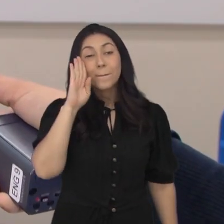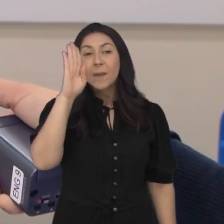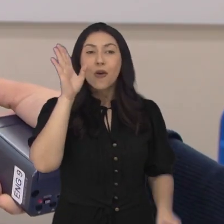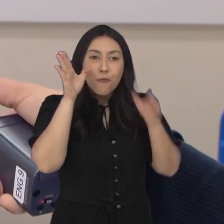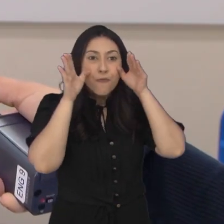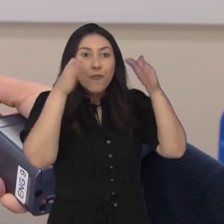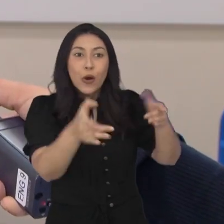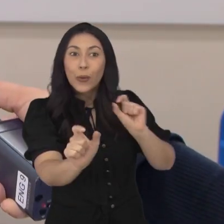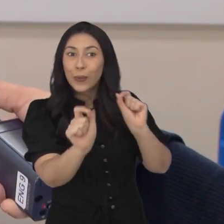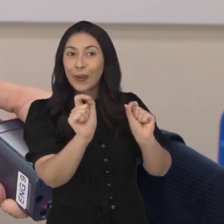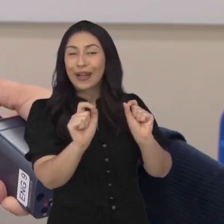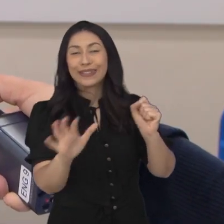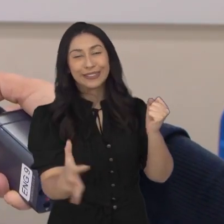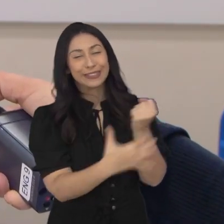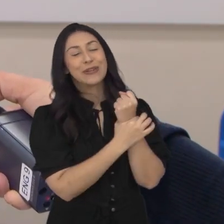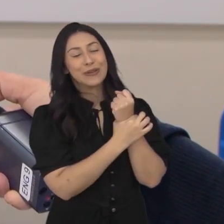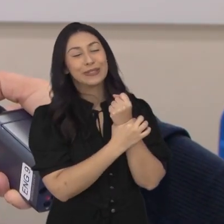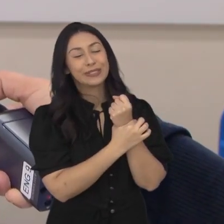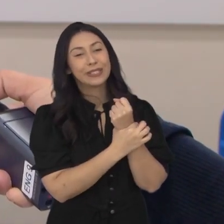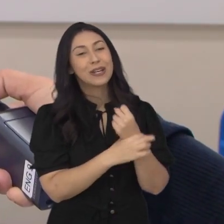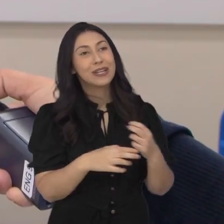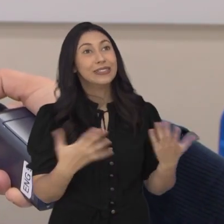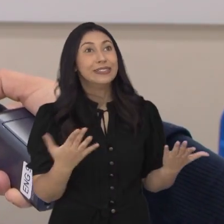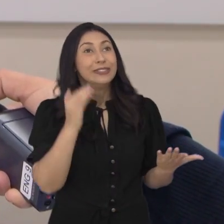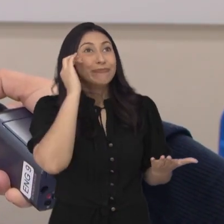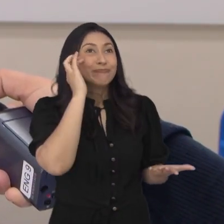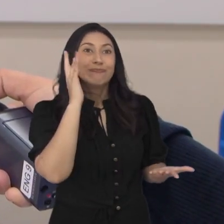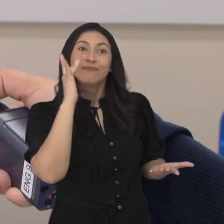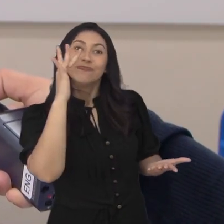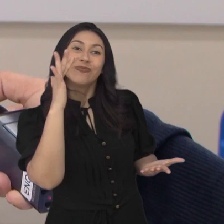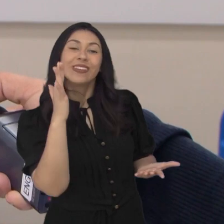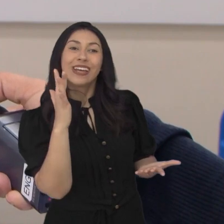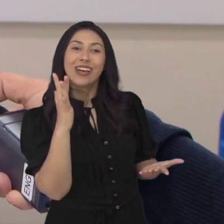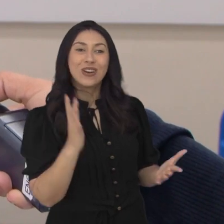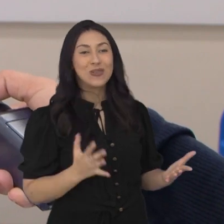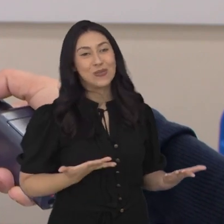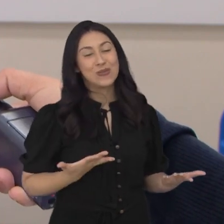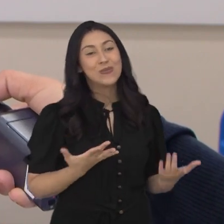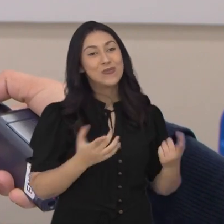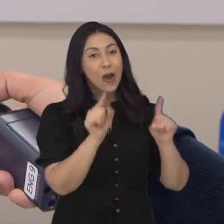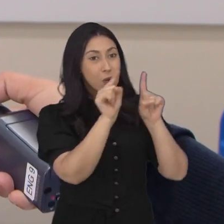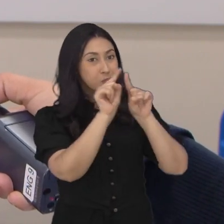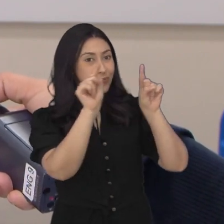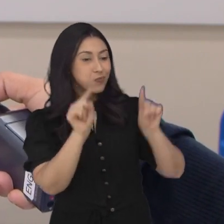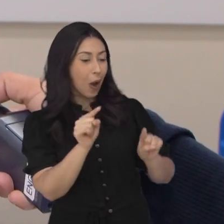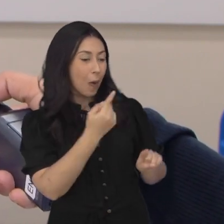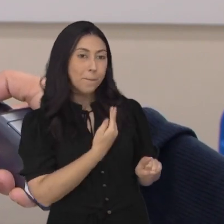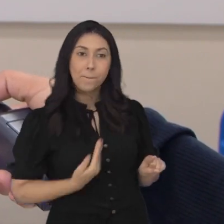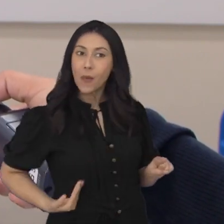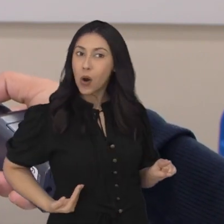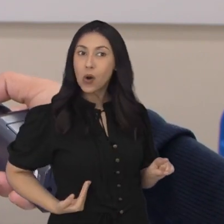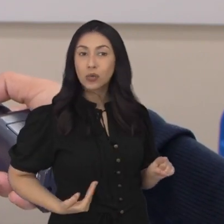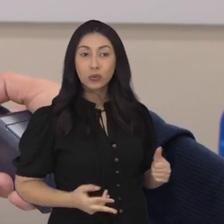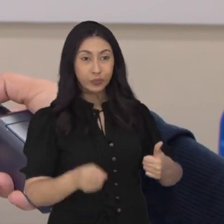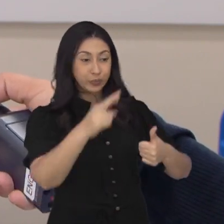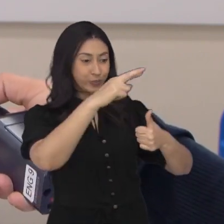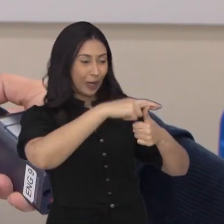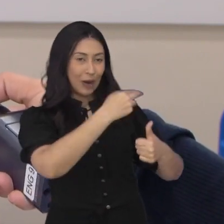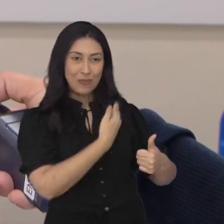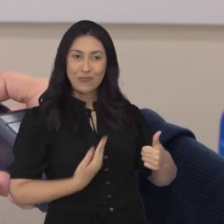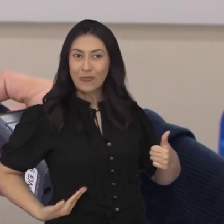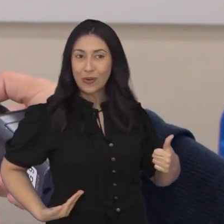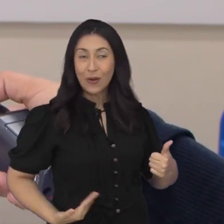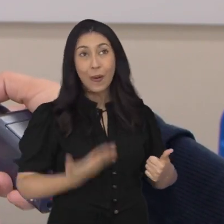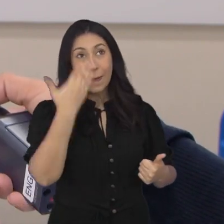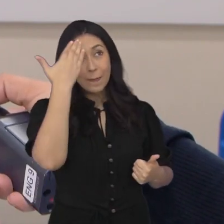foco aqui do pessoal é a estabilidade, Então, nada mais sonhado do que um cargo público, né? Garantir essa estabilidade, tanto financeira, né? Sabendo